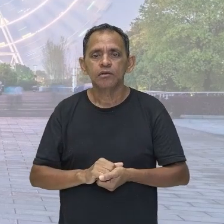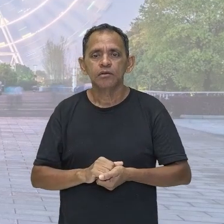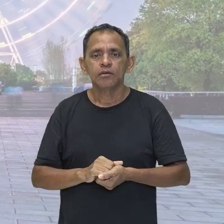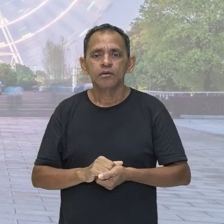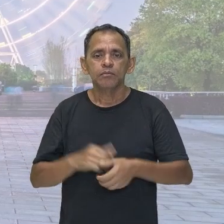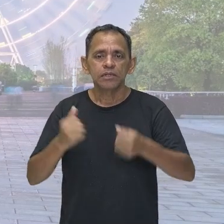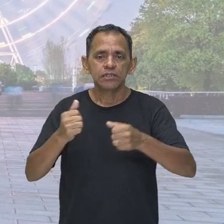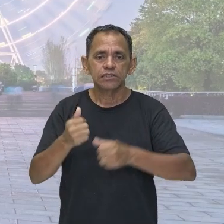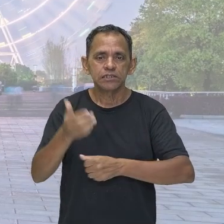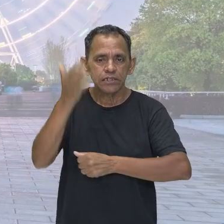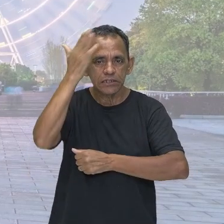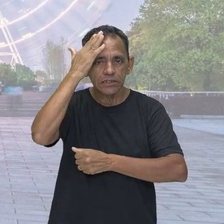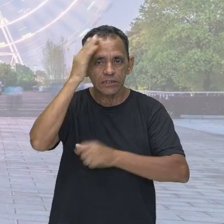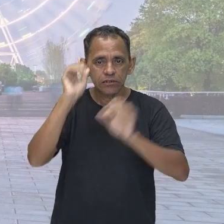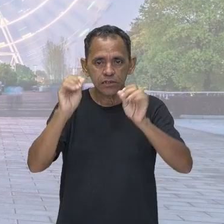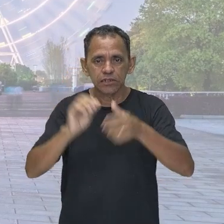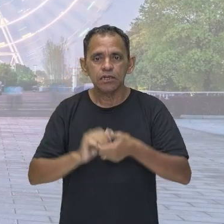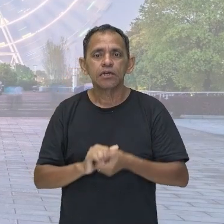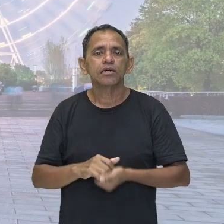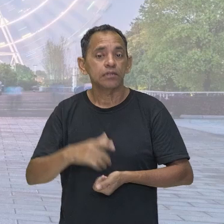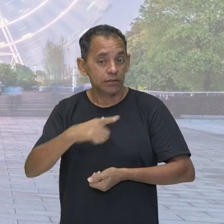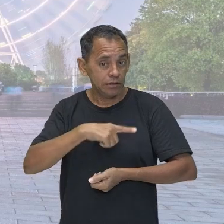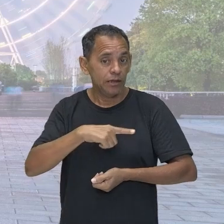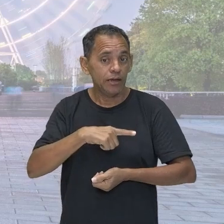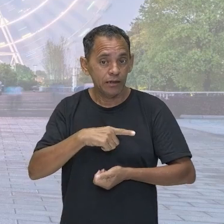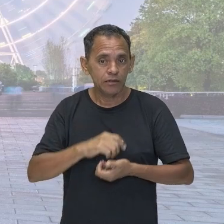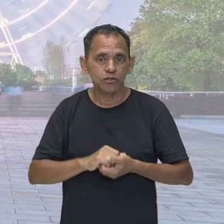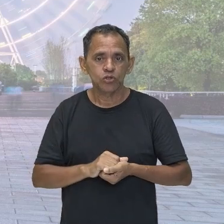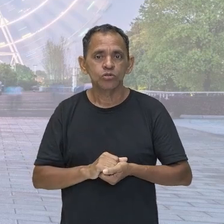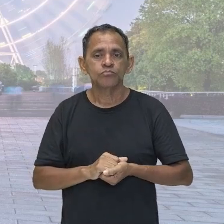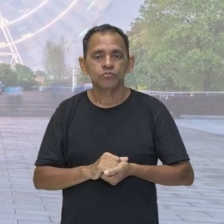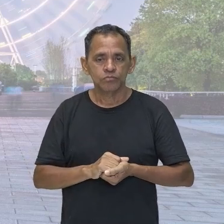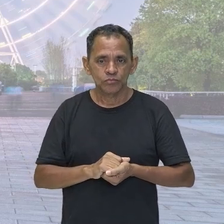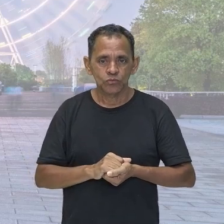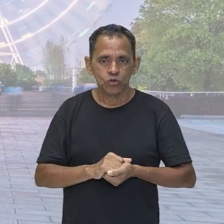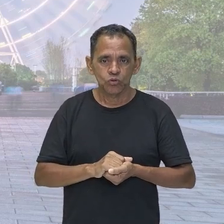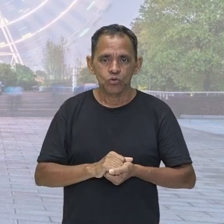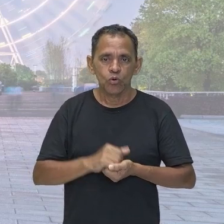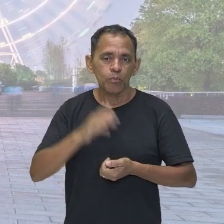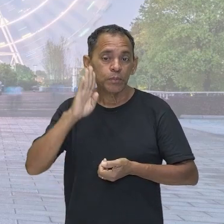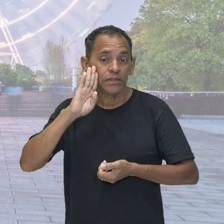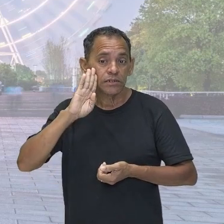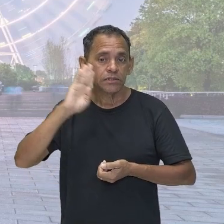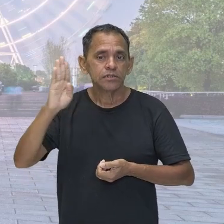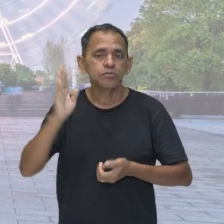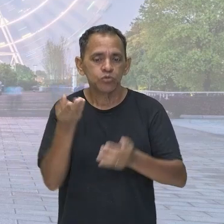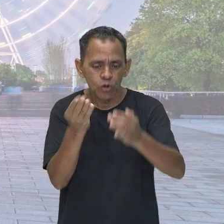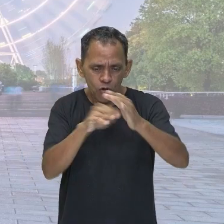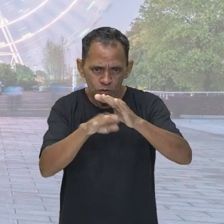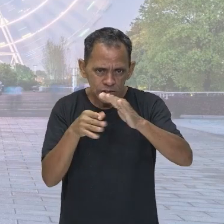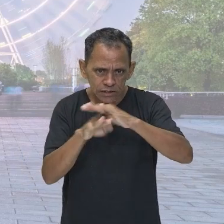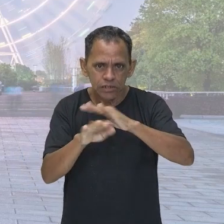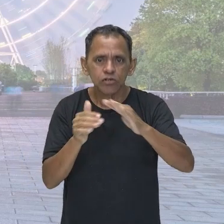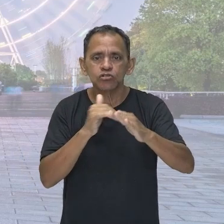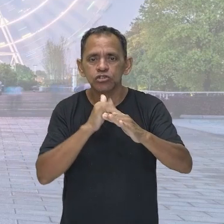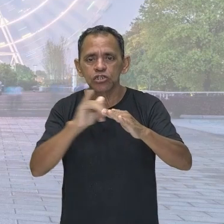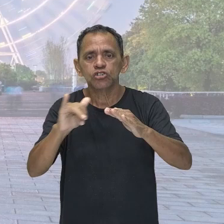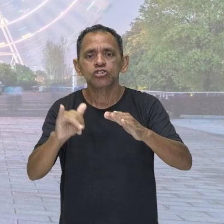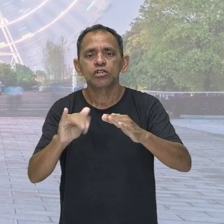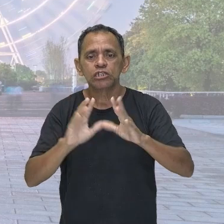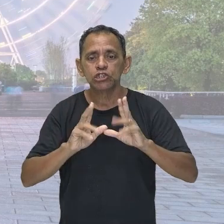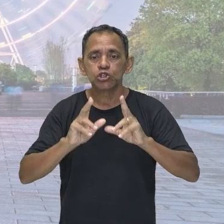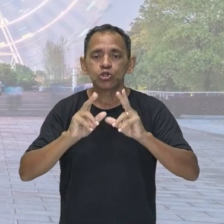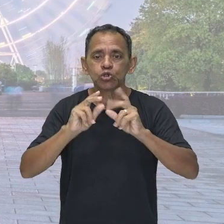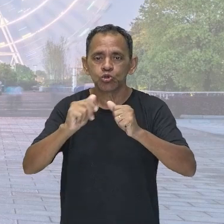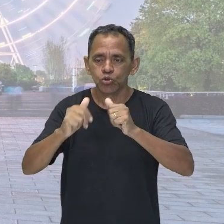conservação de energia, que energia se transforma de uma em outra, aí todos os processos passaram a ter como